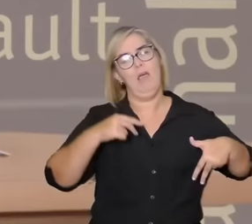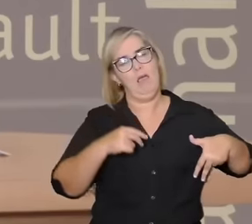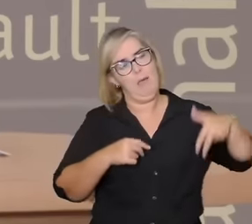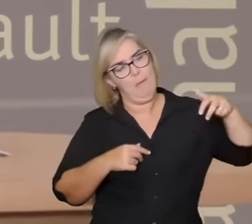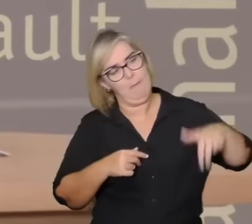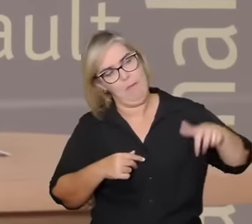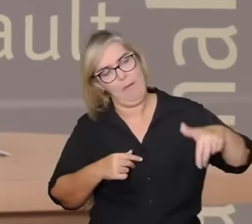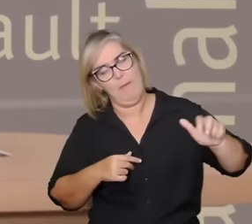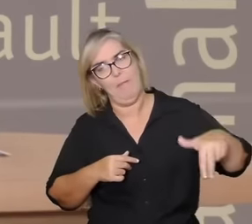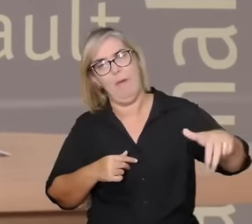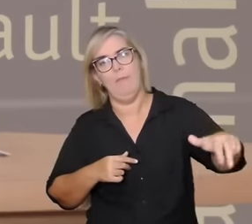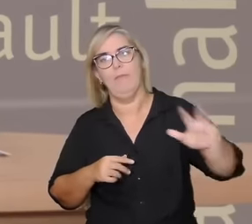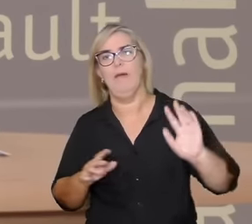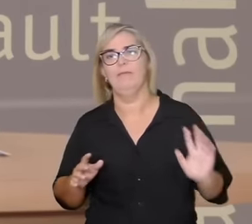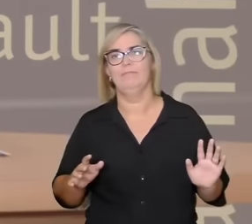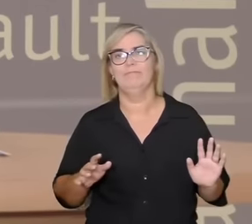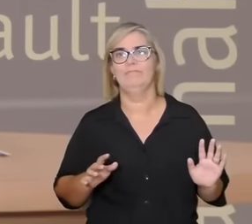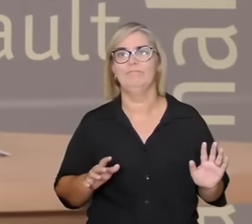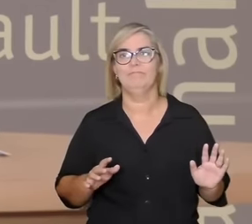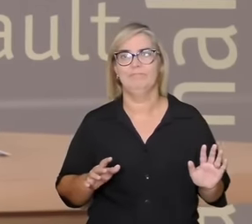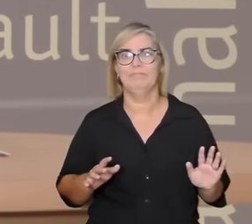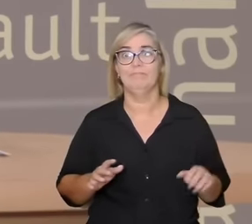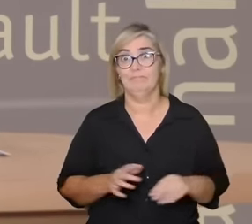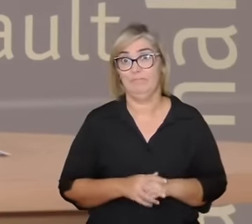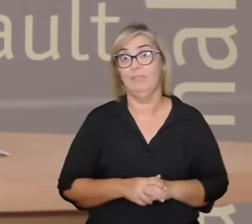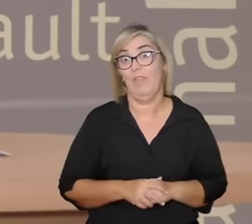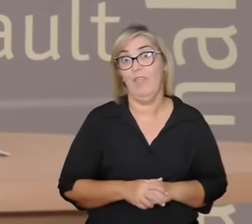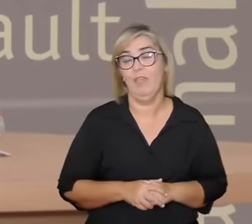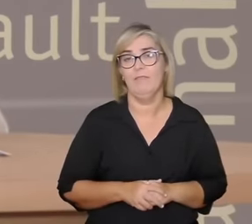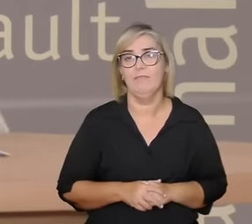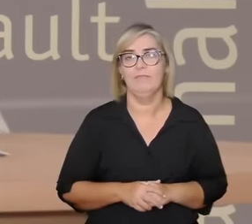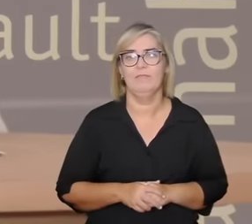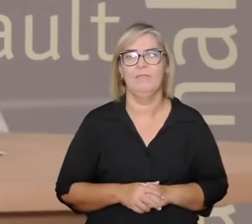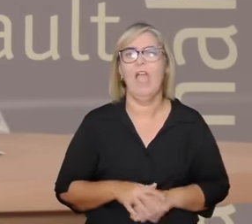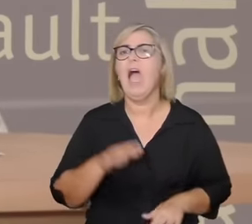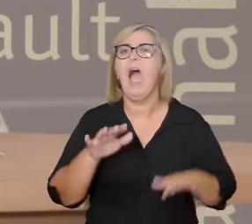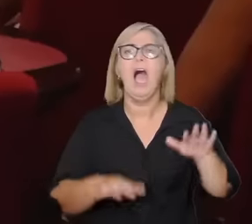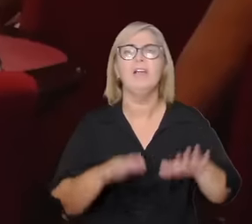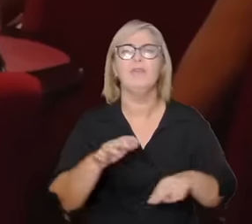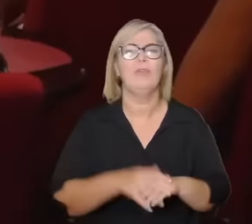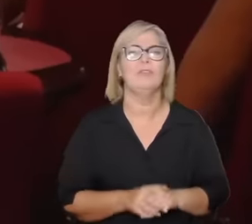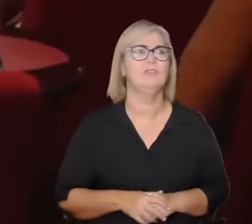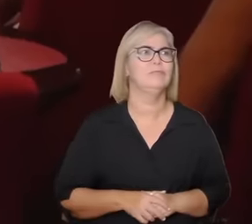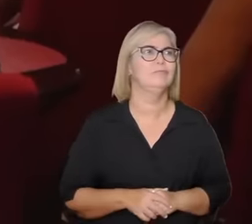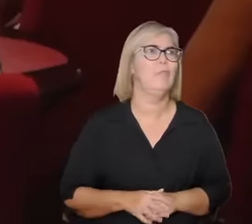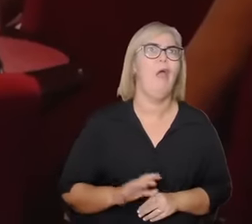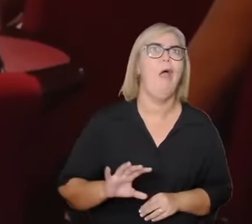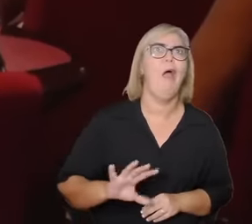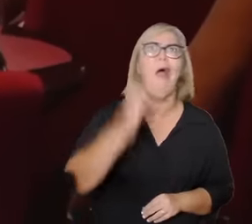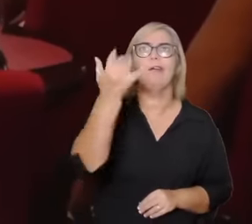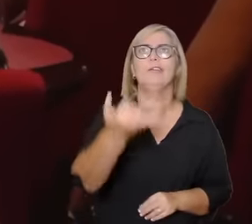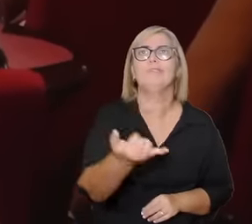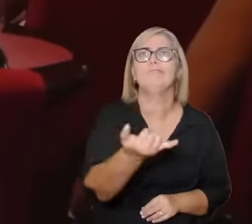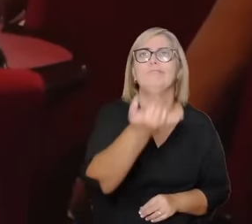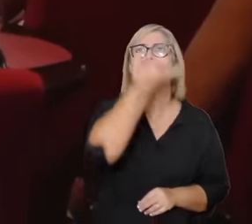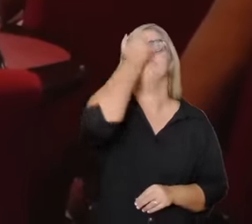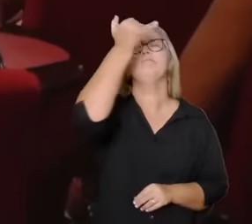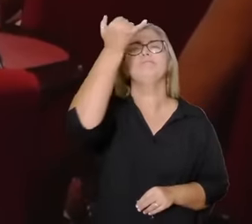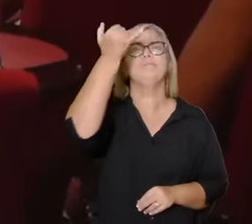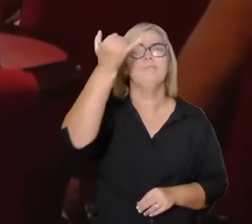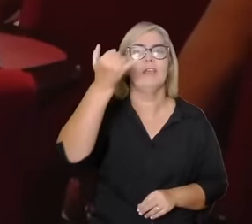é a raiva que você sentiu do seu de um chefe do seu trabalho porque de repente você deu uma ideia